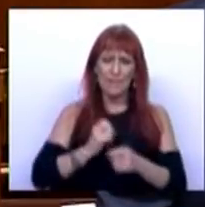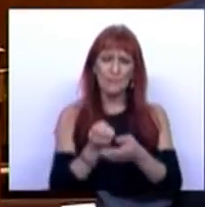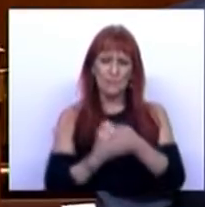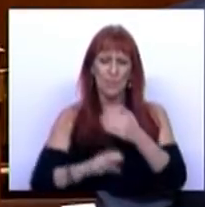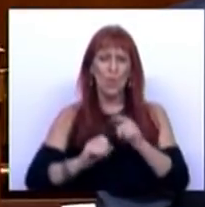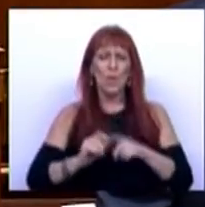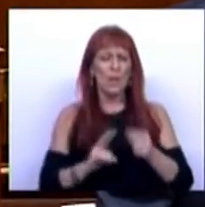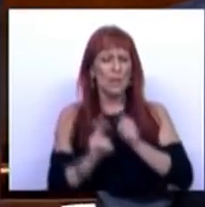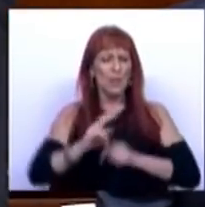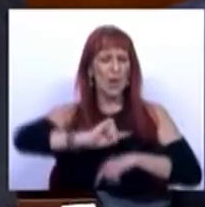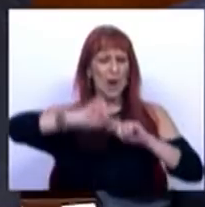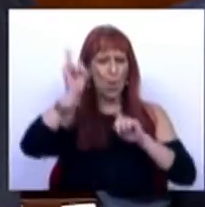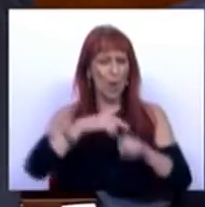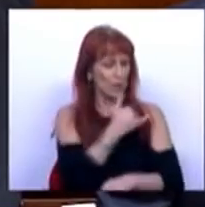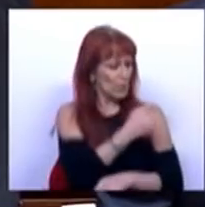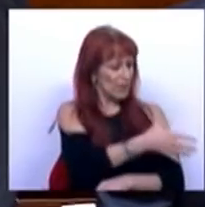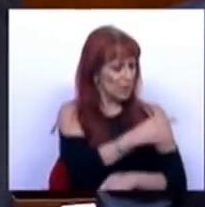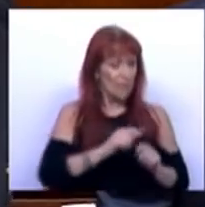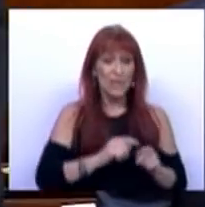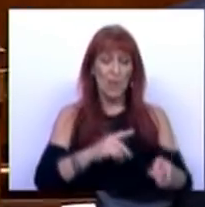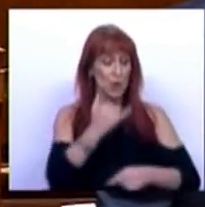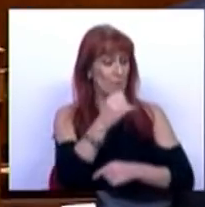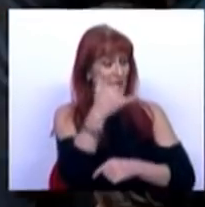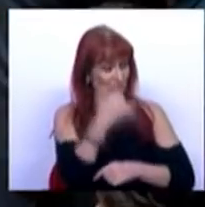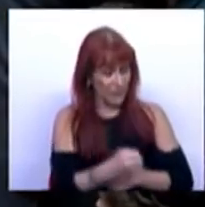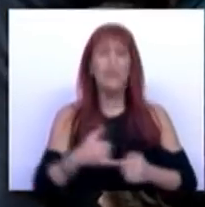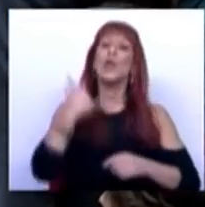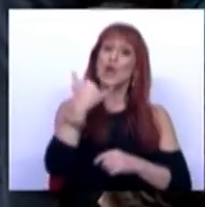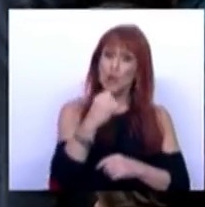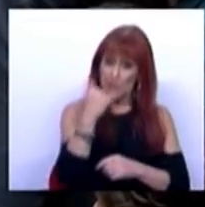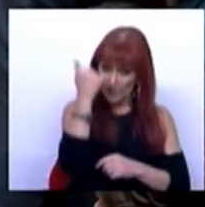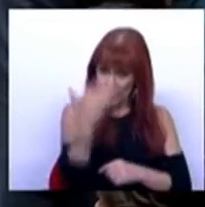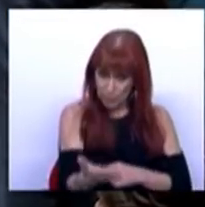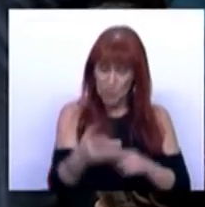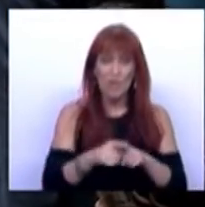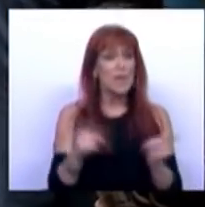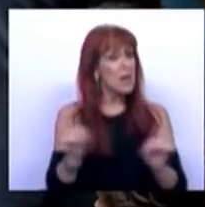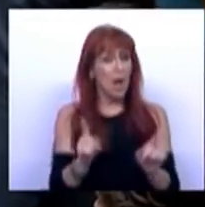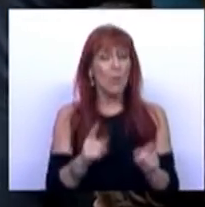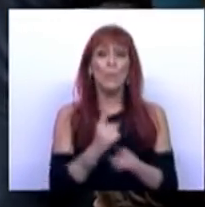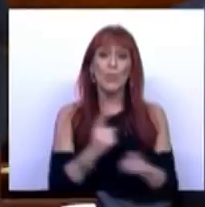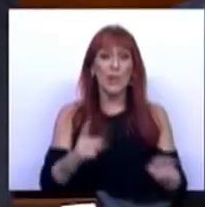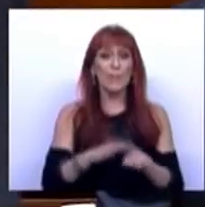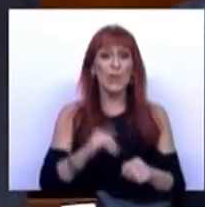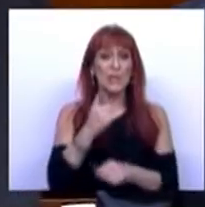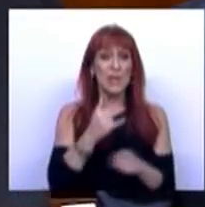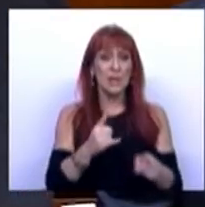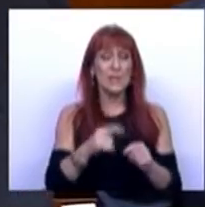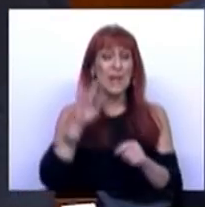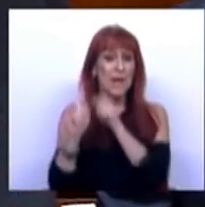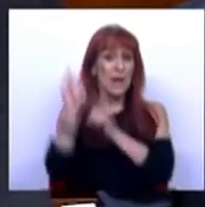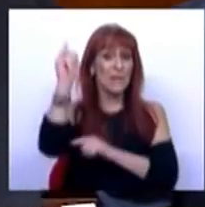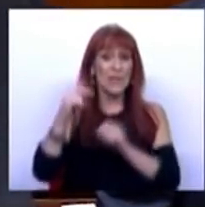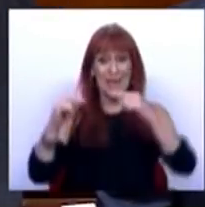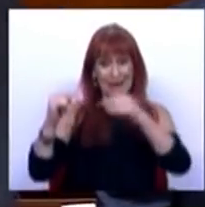anual. Assumiu-me em 2019, cumpriu-me em 2020. Em 2021 não se justificou porque em 20 a inflação